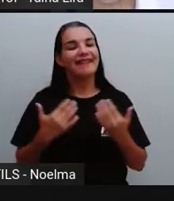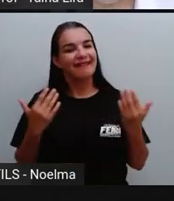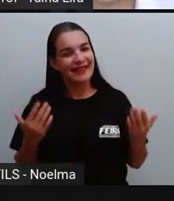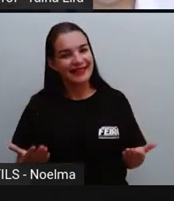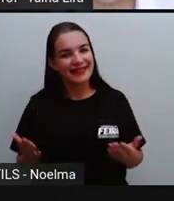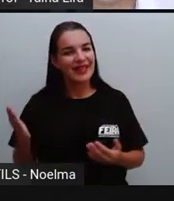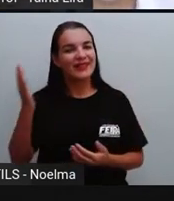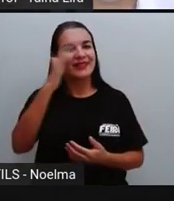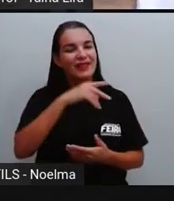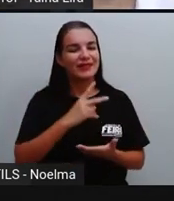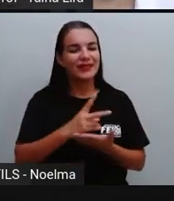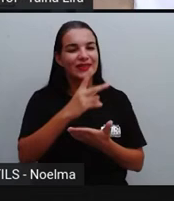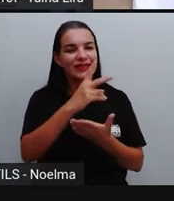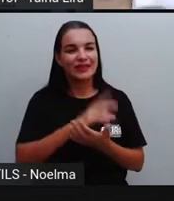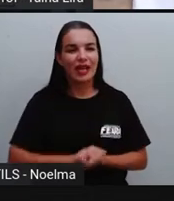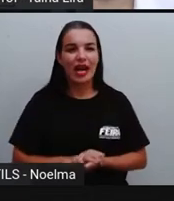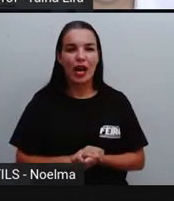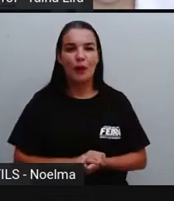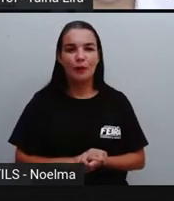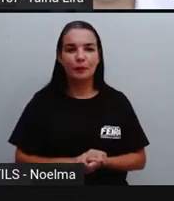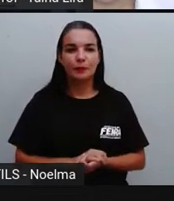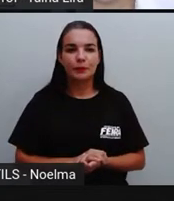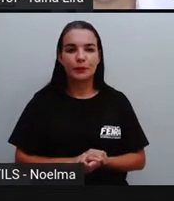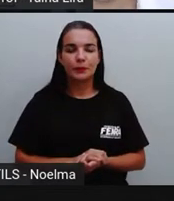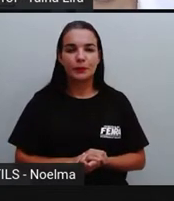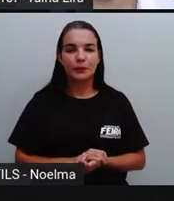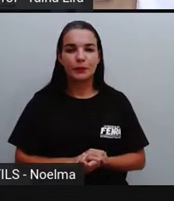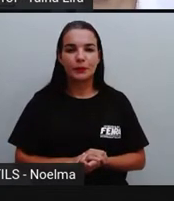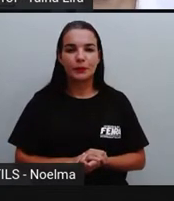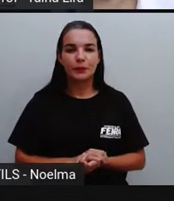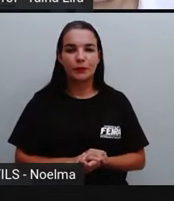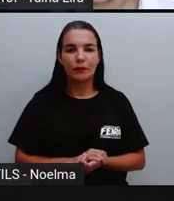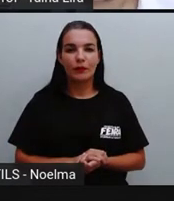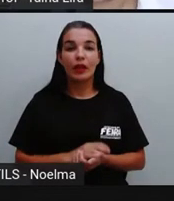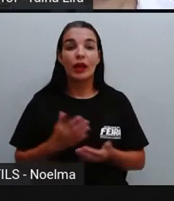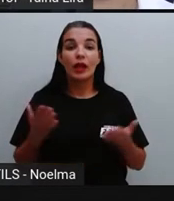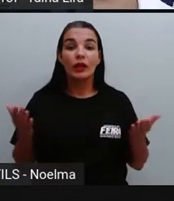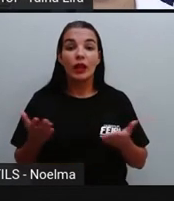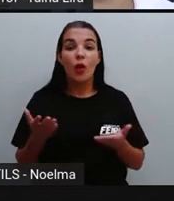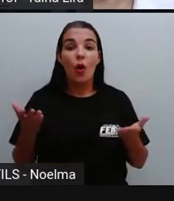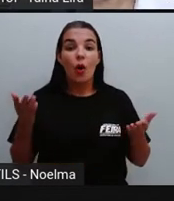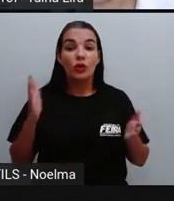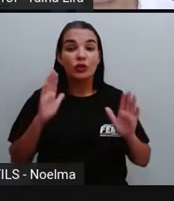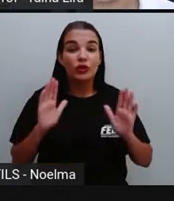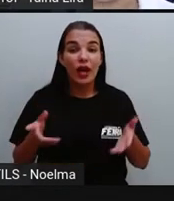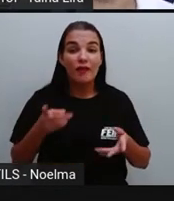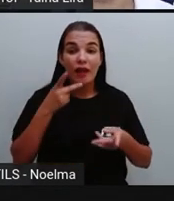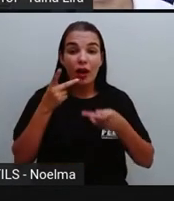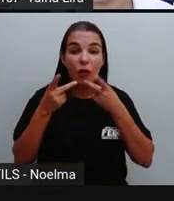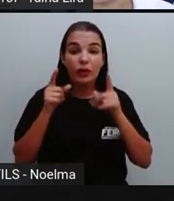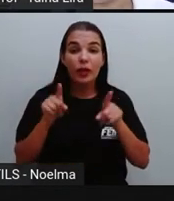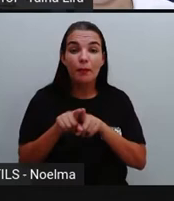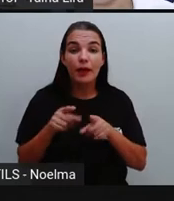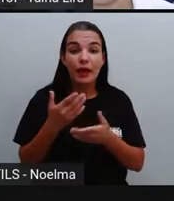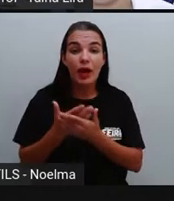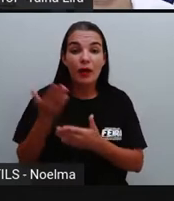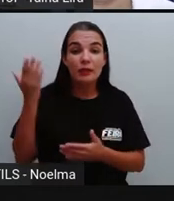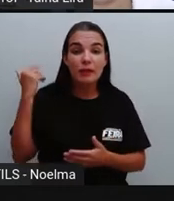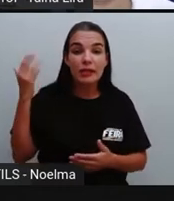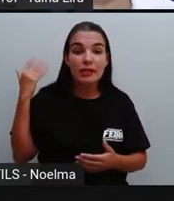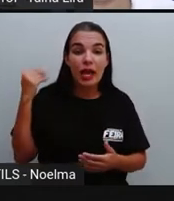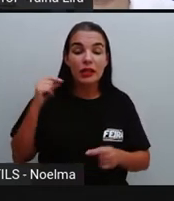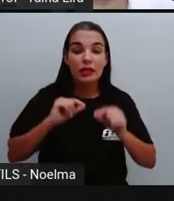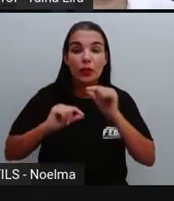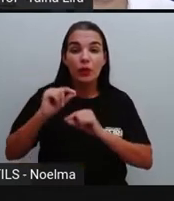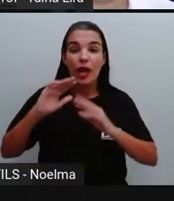então vamos lá, vamos continuar falando mais um pouquinho sobre a escola. Então, a Pró já falou também em aulas anteriores